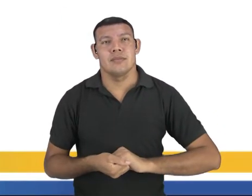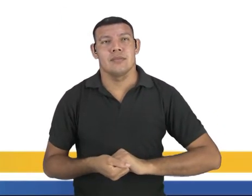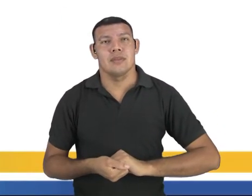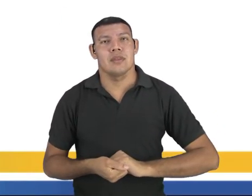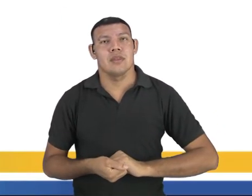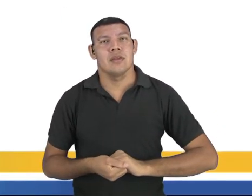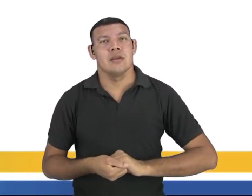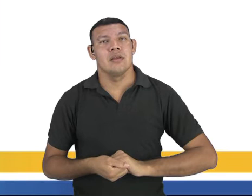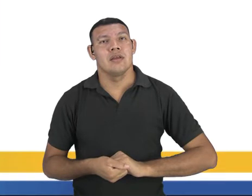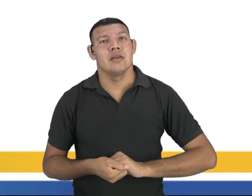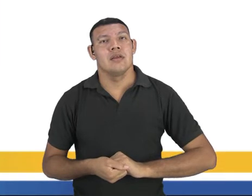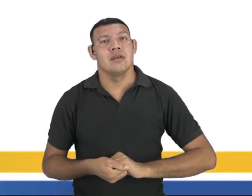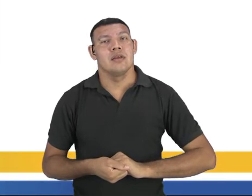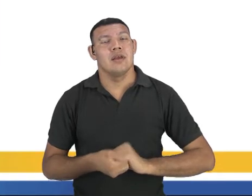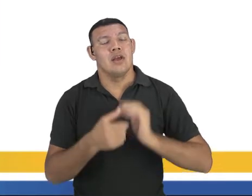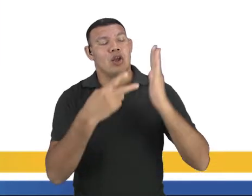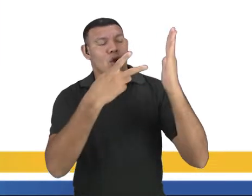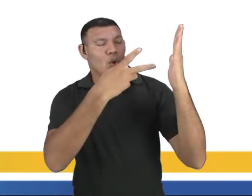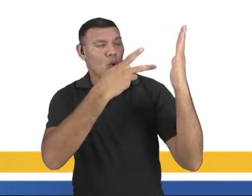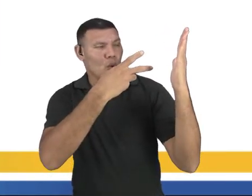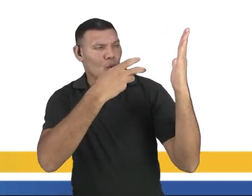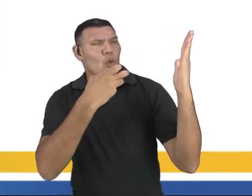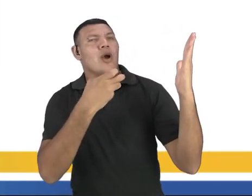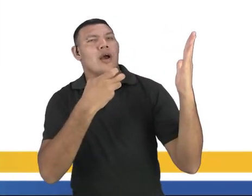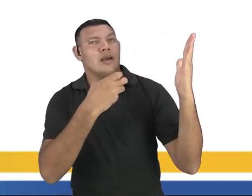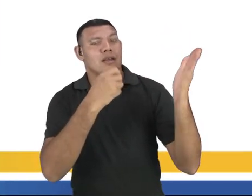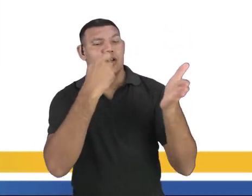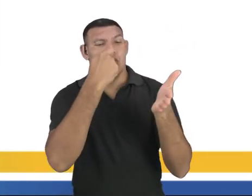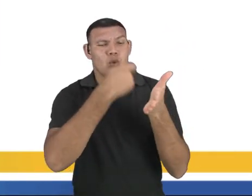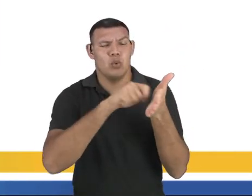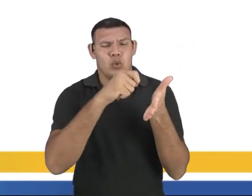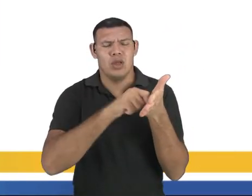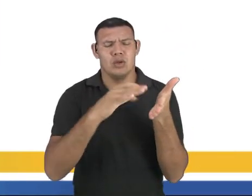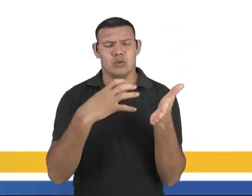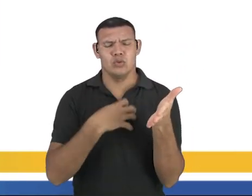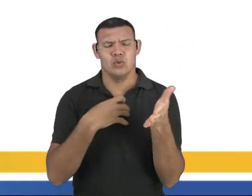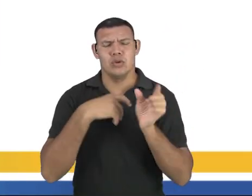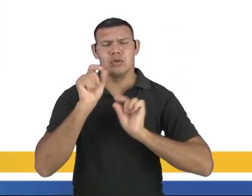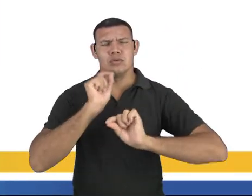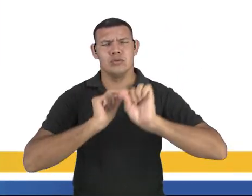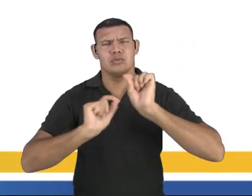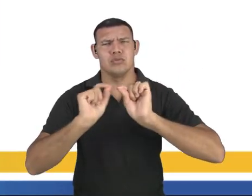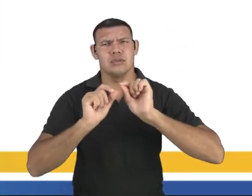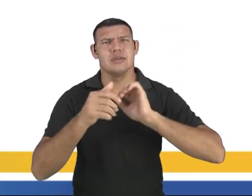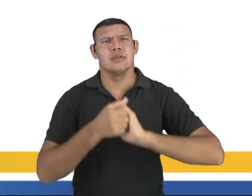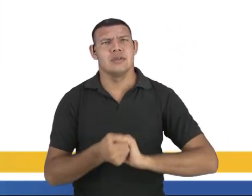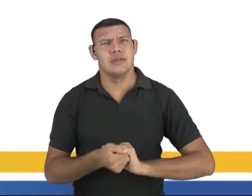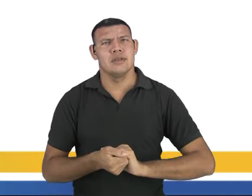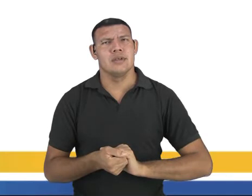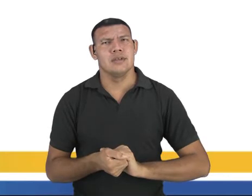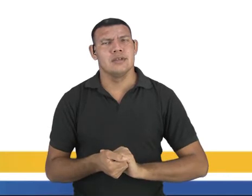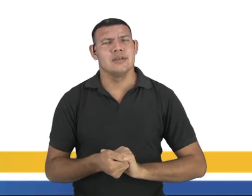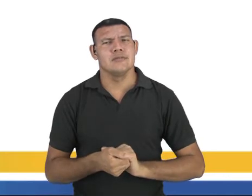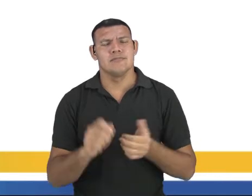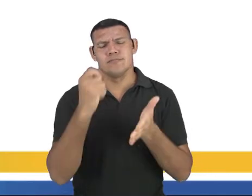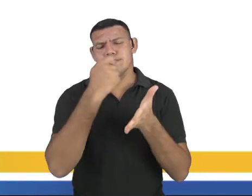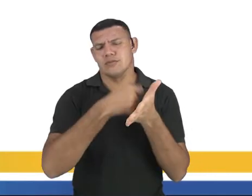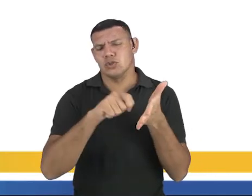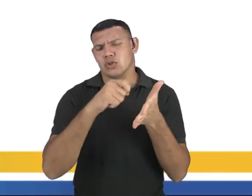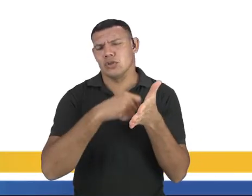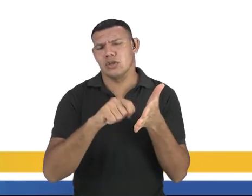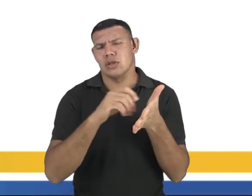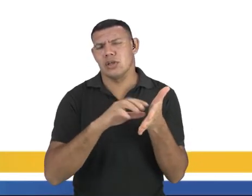E aí nós temos interpretar o que o autor quis dizer. O que o autor quis dizer com...